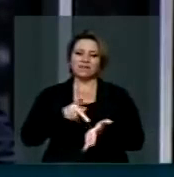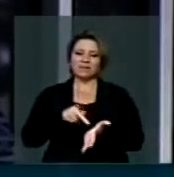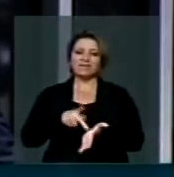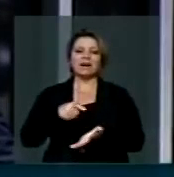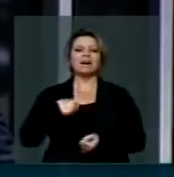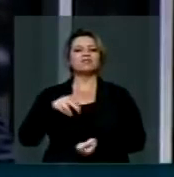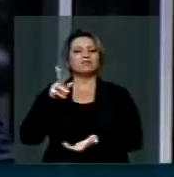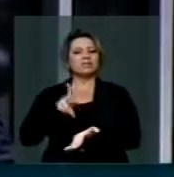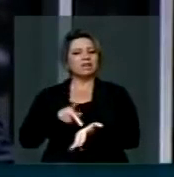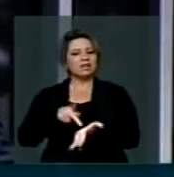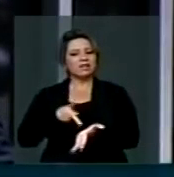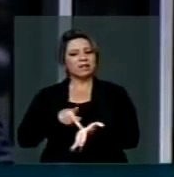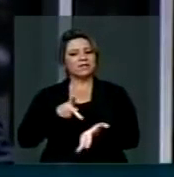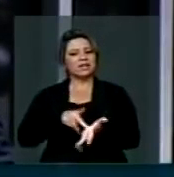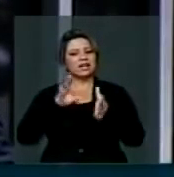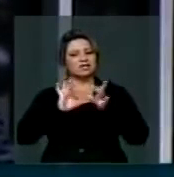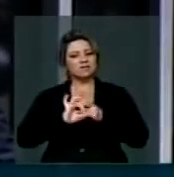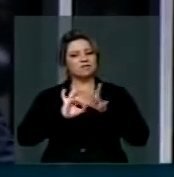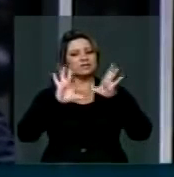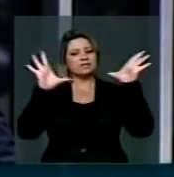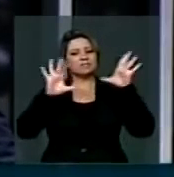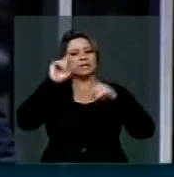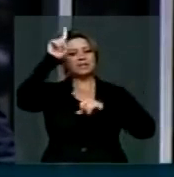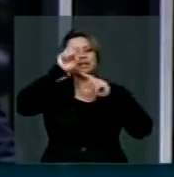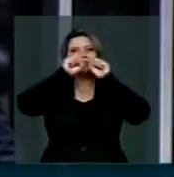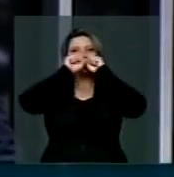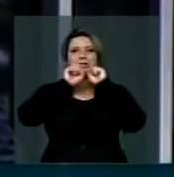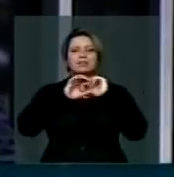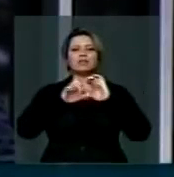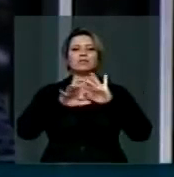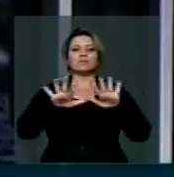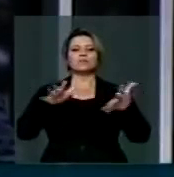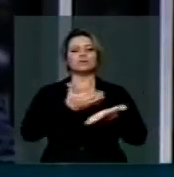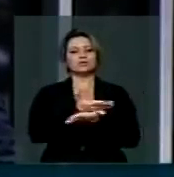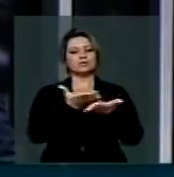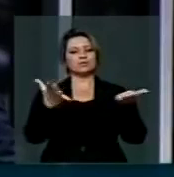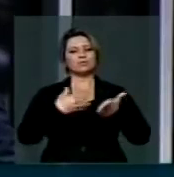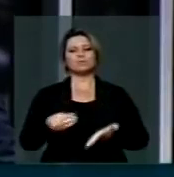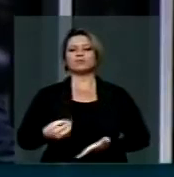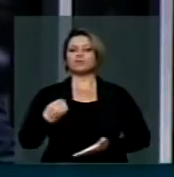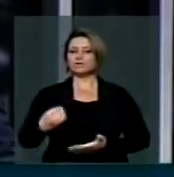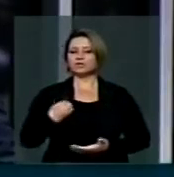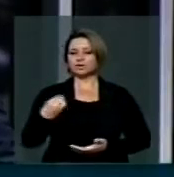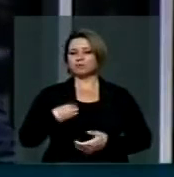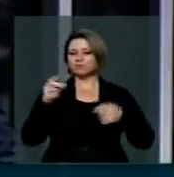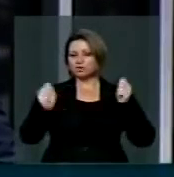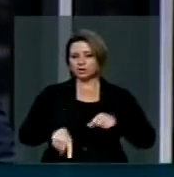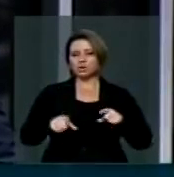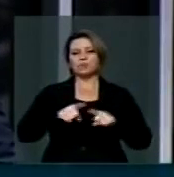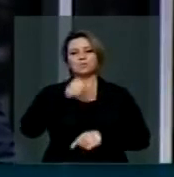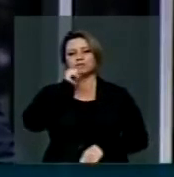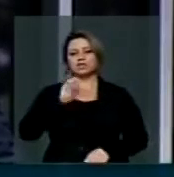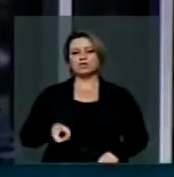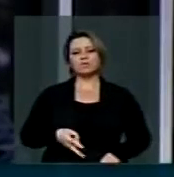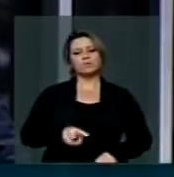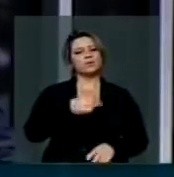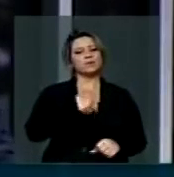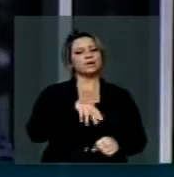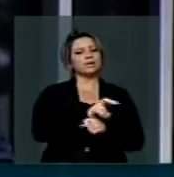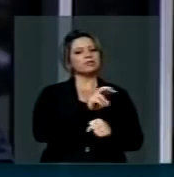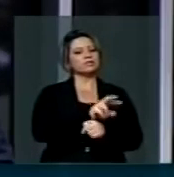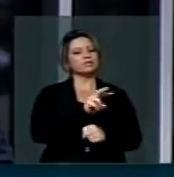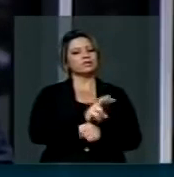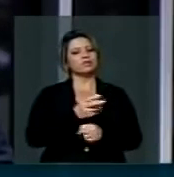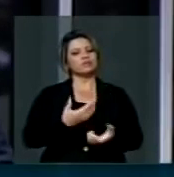Que Deus abençoe a todos, que as bênçãos do Senhor estejam sobre vossas vidas, e que possamos continuar defendendo,